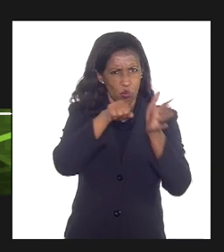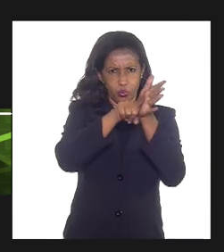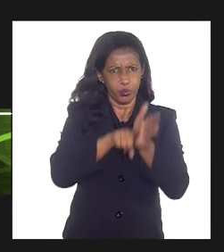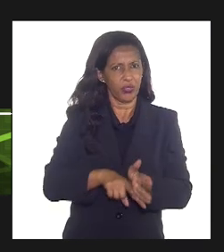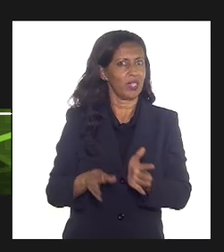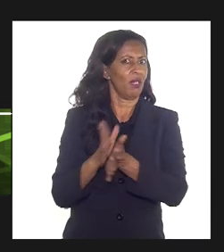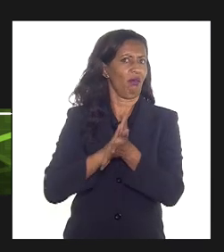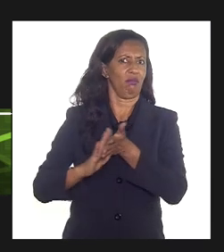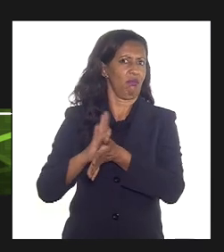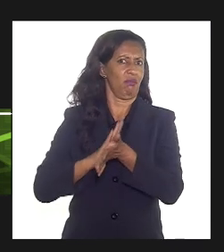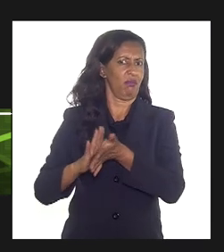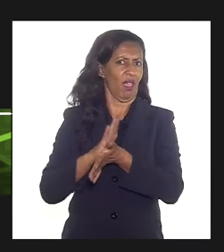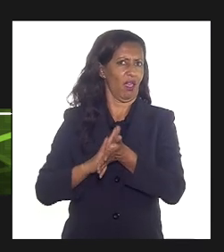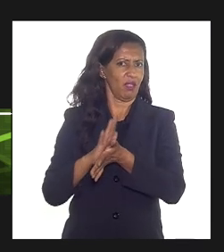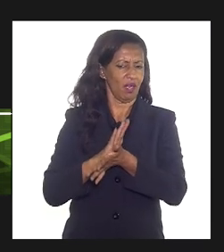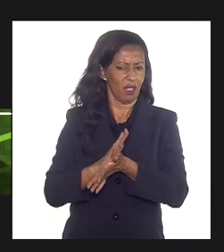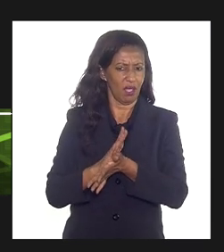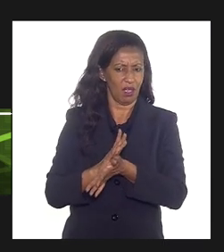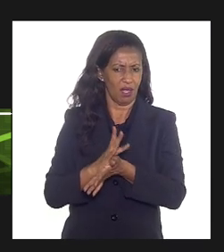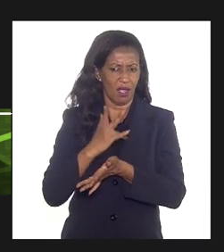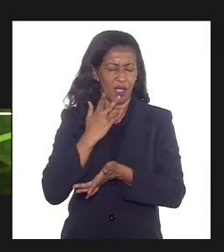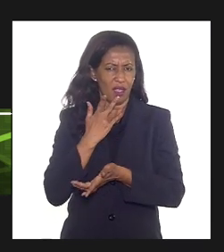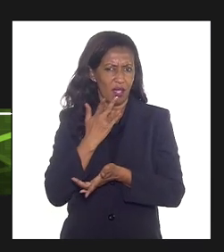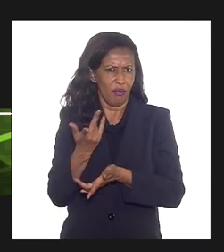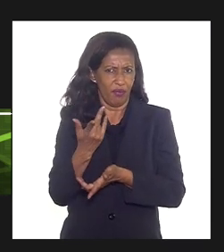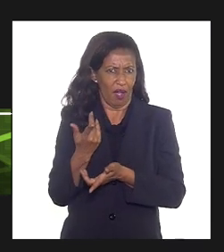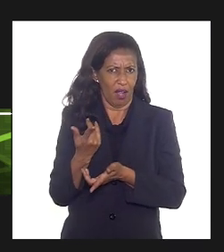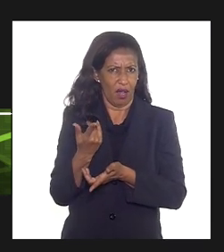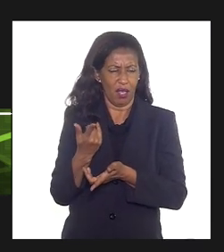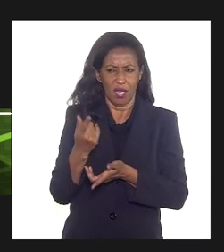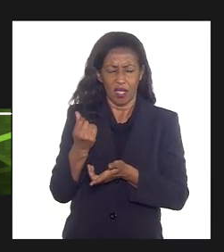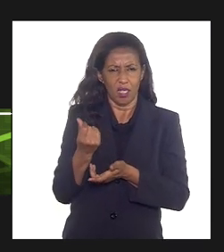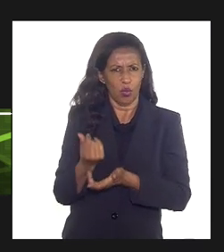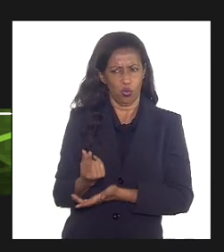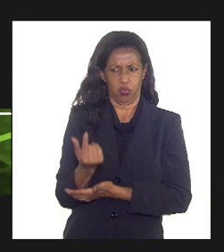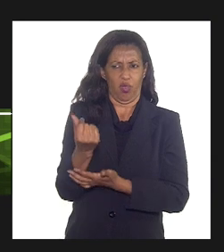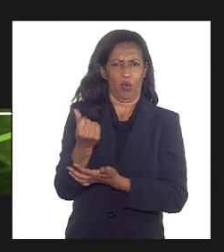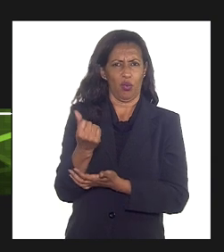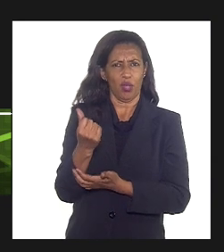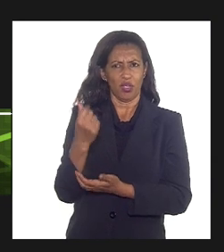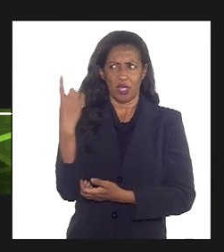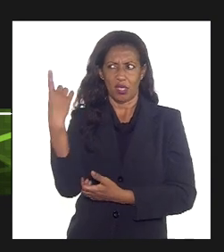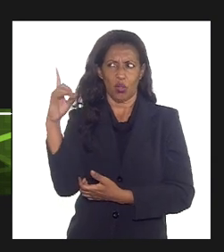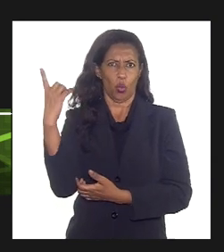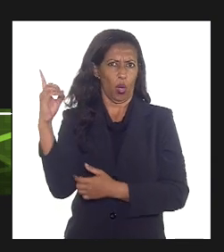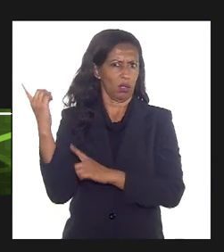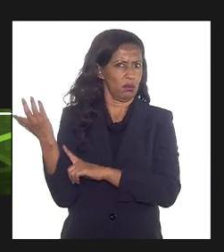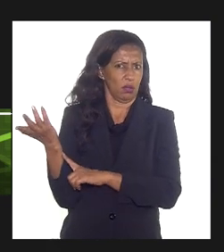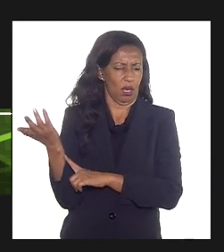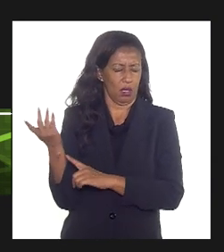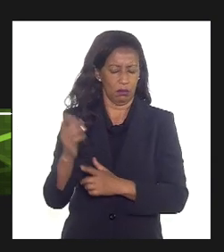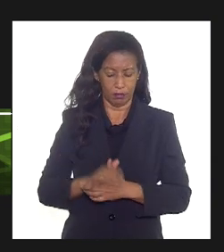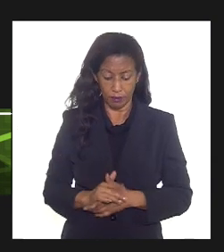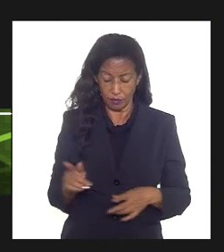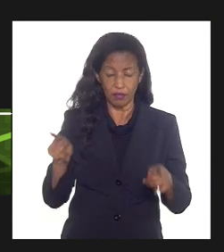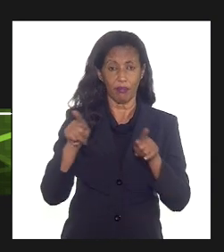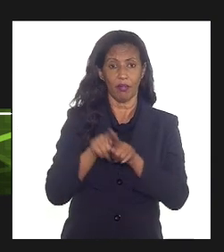nada dizendo que todos os custos têm que ser dolarizados. além de mais, além de mais,